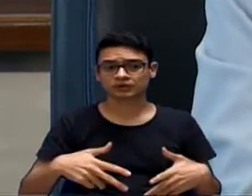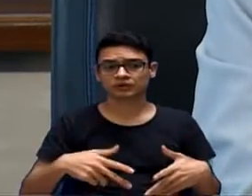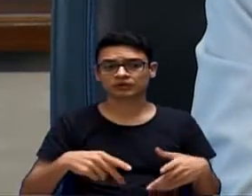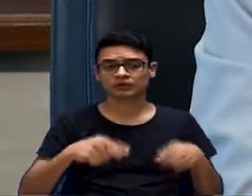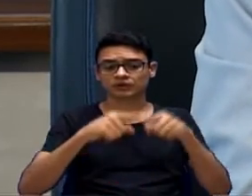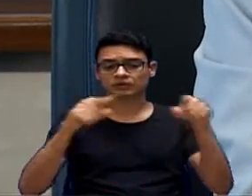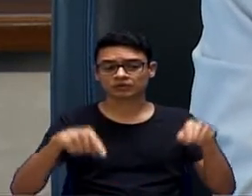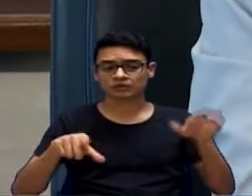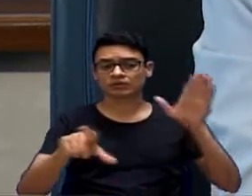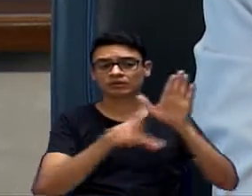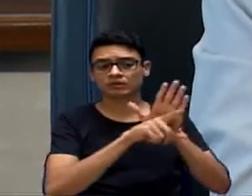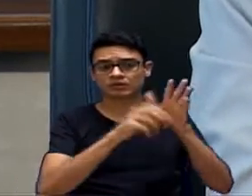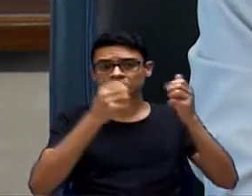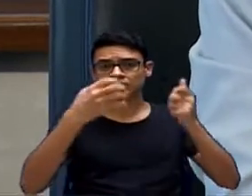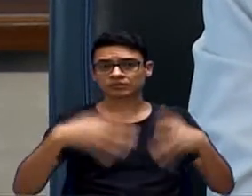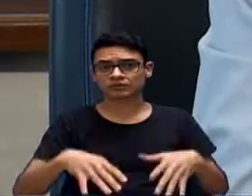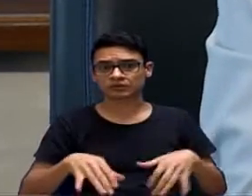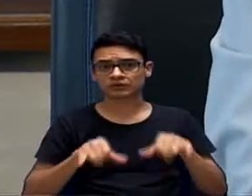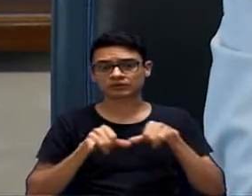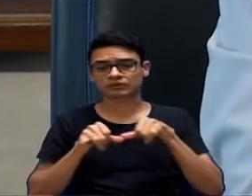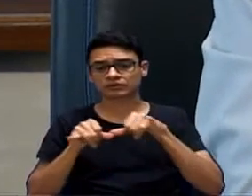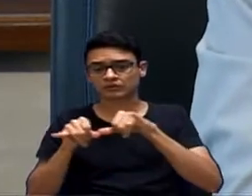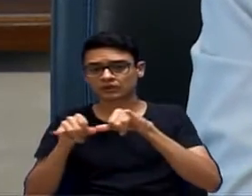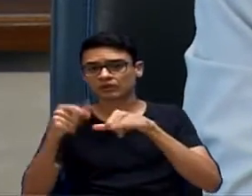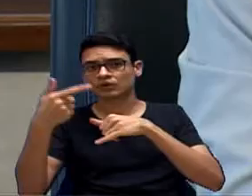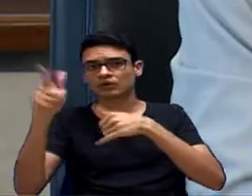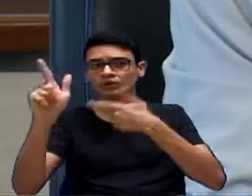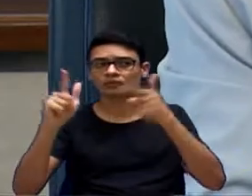impactantes, como um supermercado,